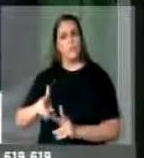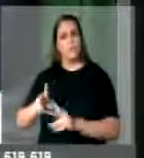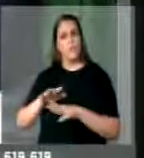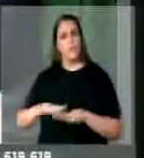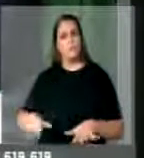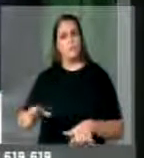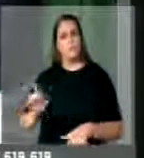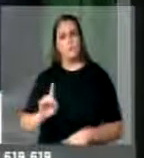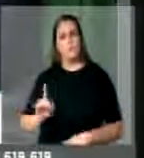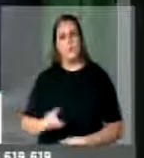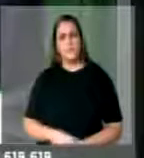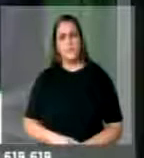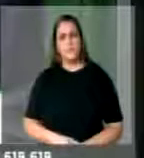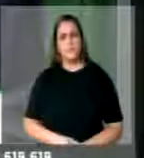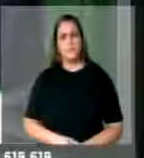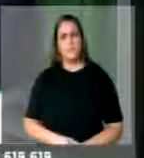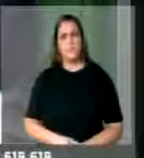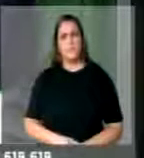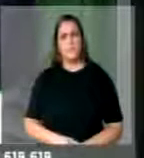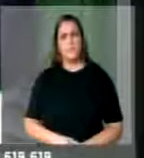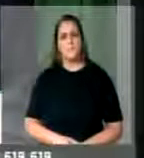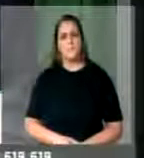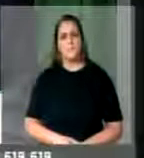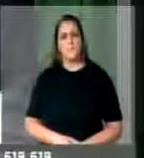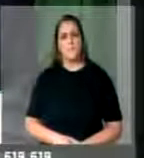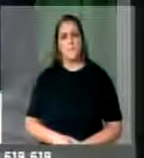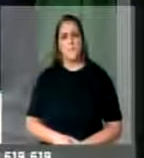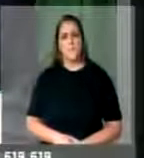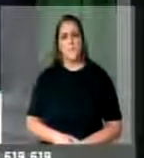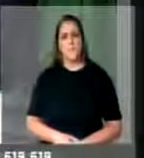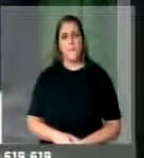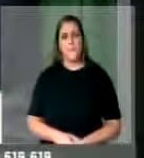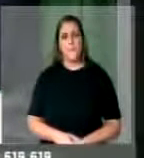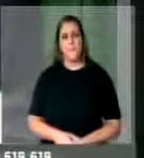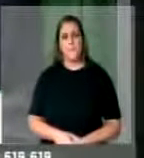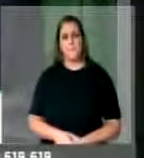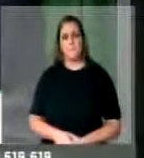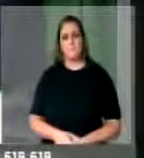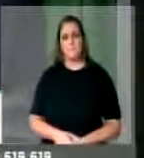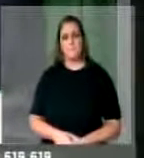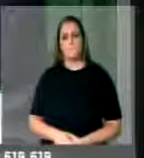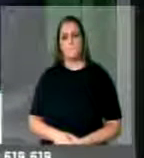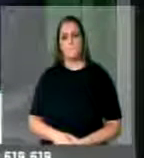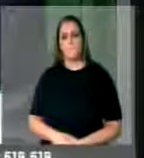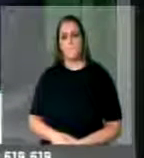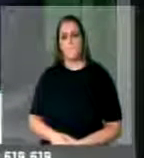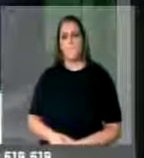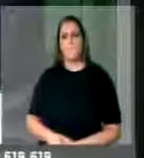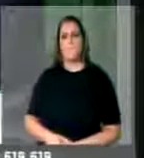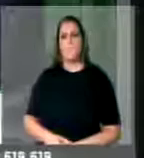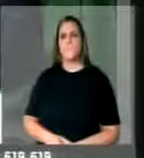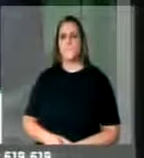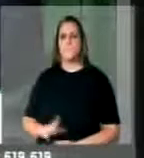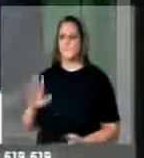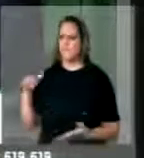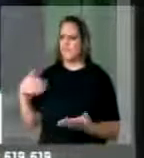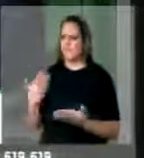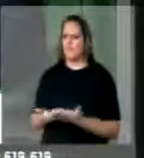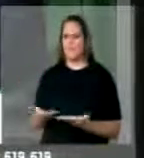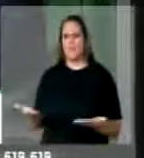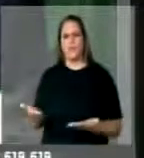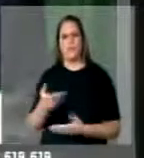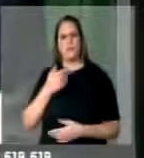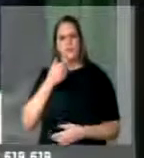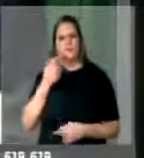Esse foi o primeiro movimento feito na direção contrária àquilo que se pregou até agora na luta